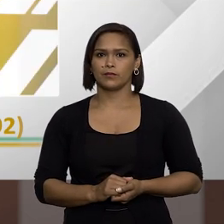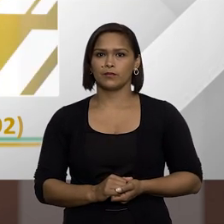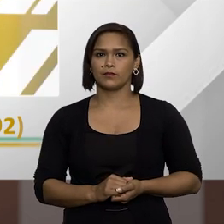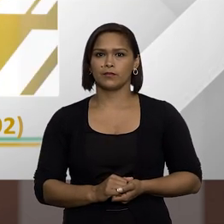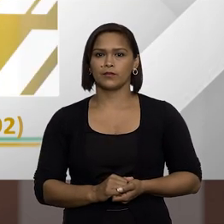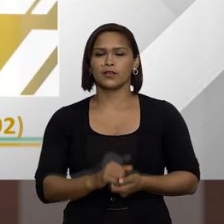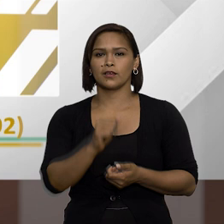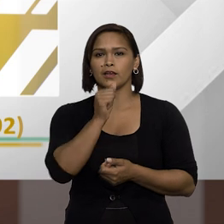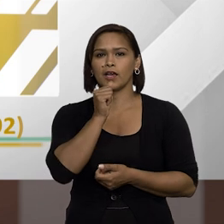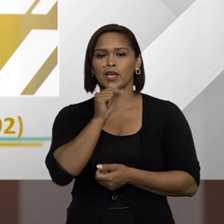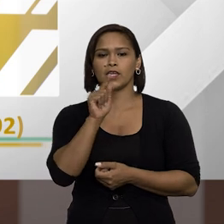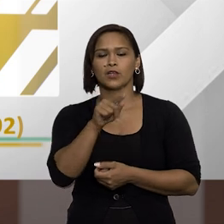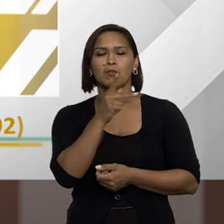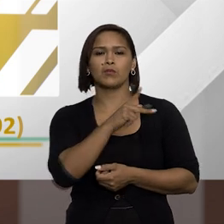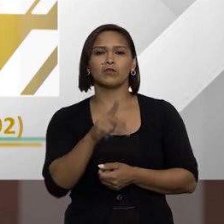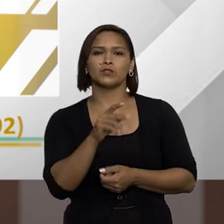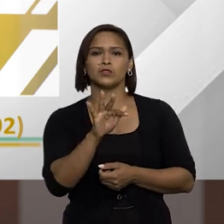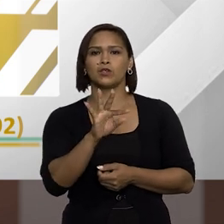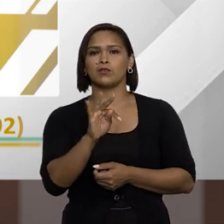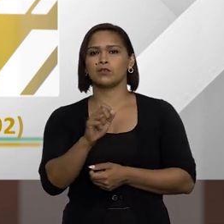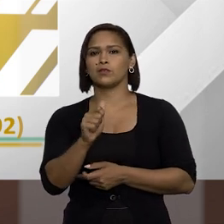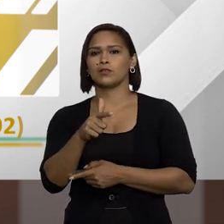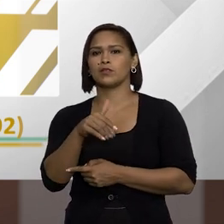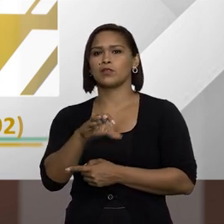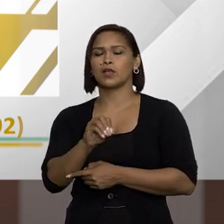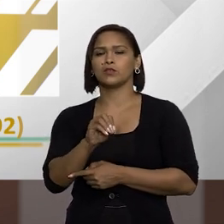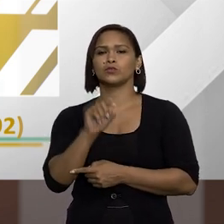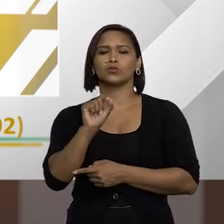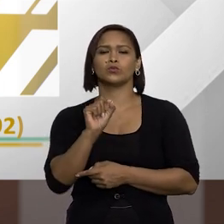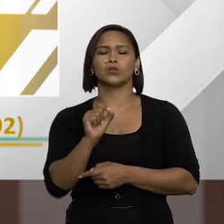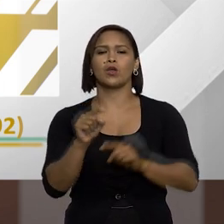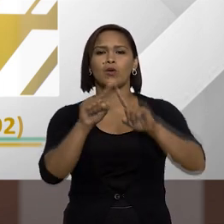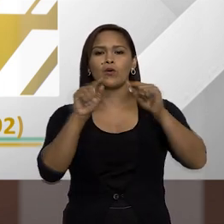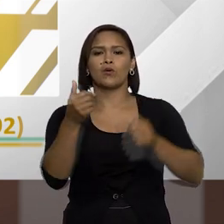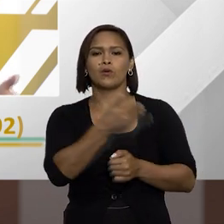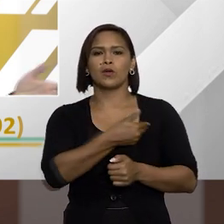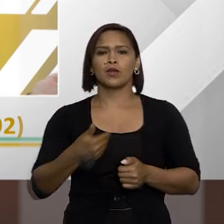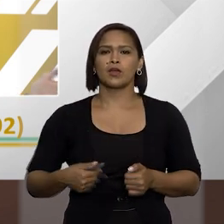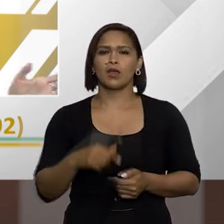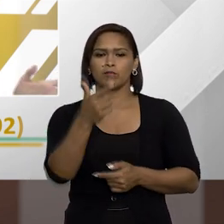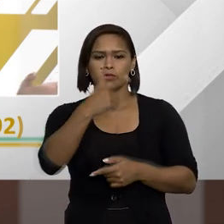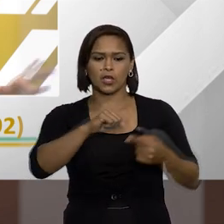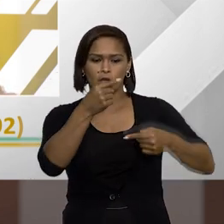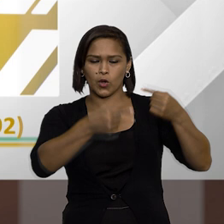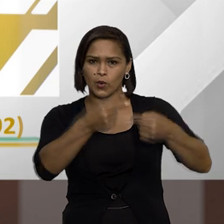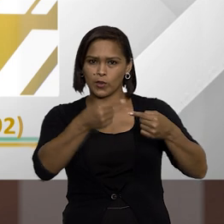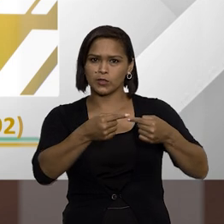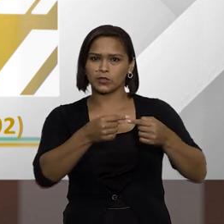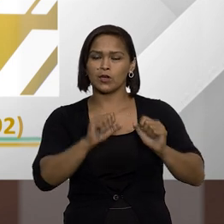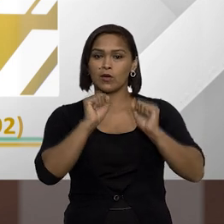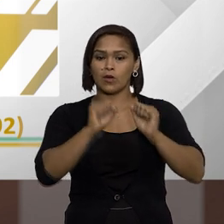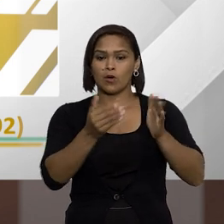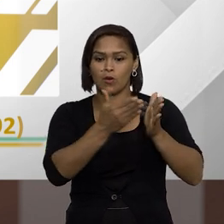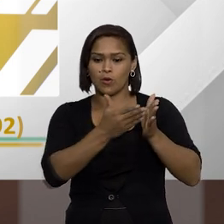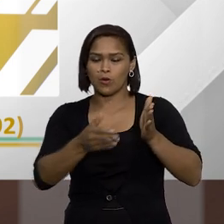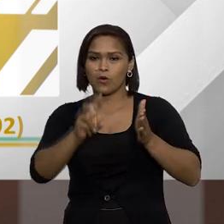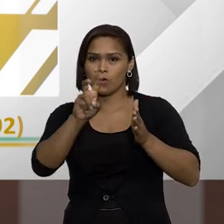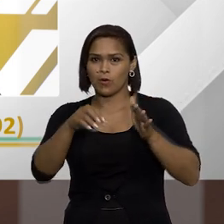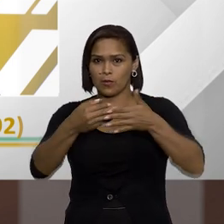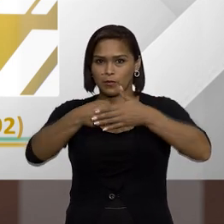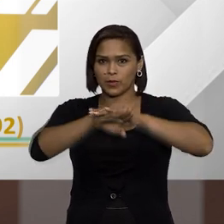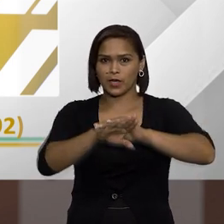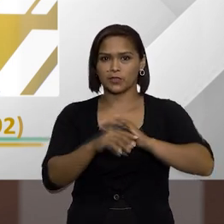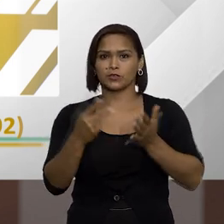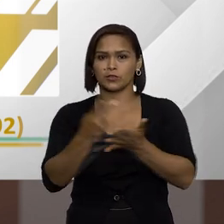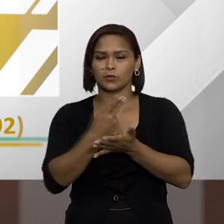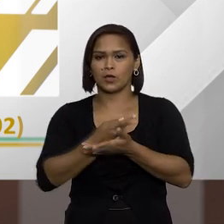ainda com você professor Talhos se quem detém em cargo eletivo consegue se reeleger por exemplo o prazo prescricional para os